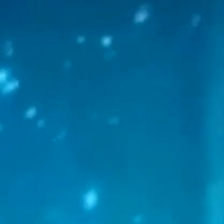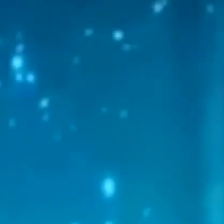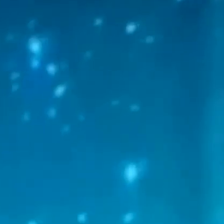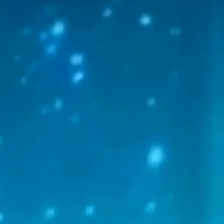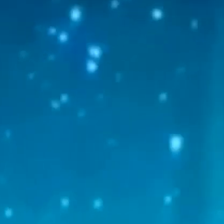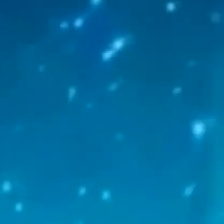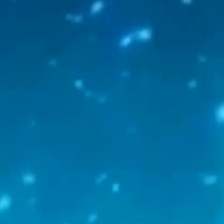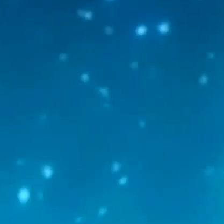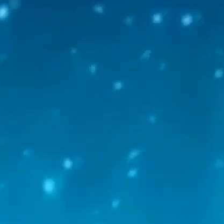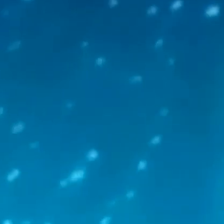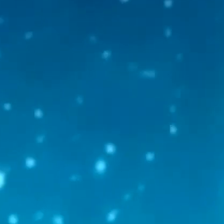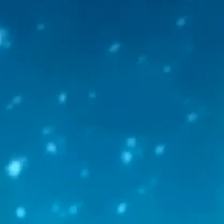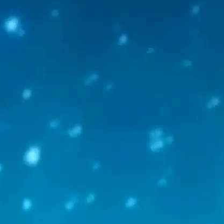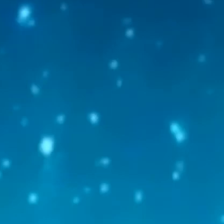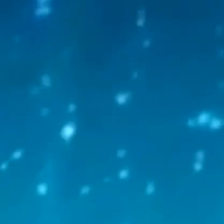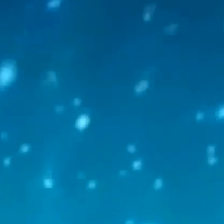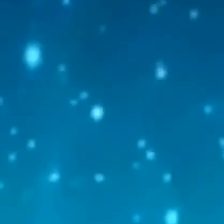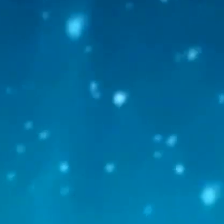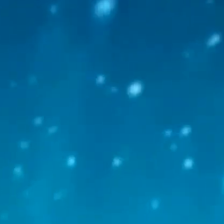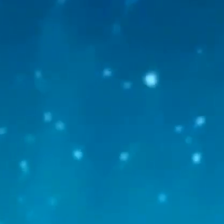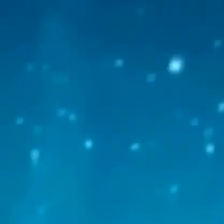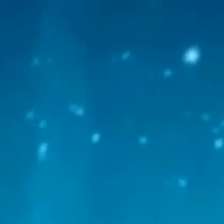Somos Unileu!